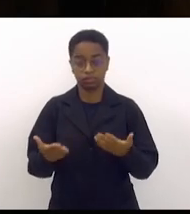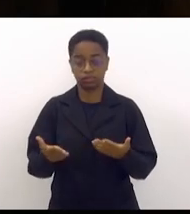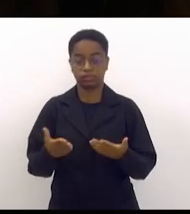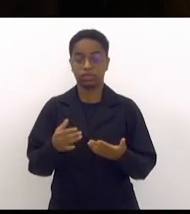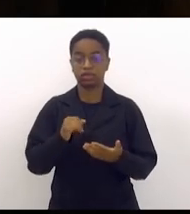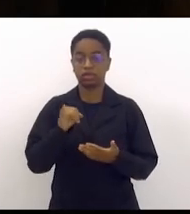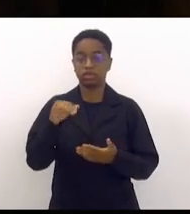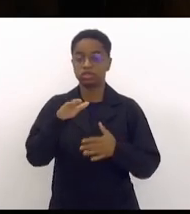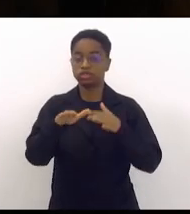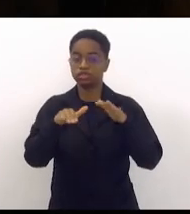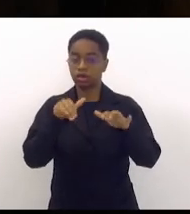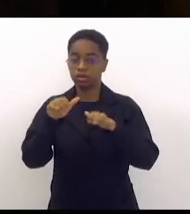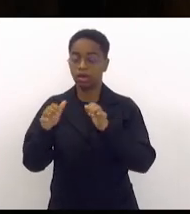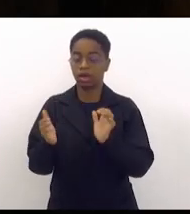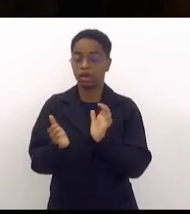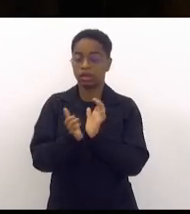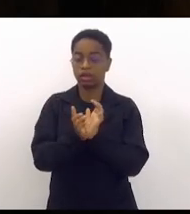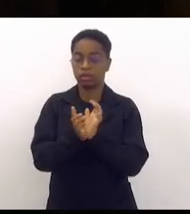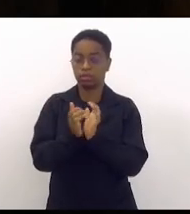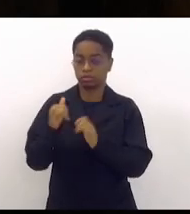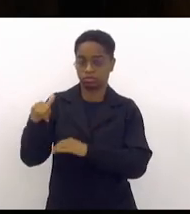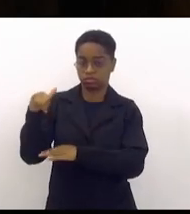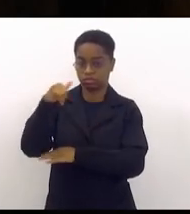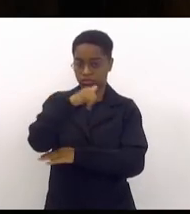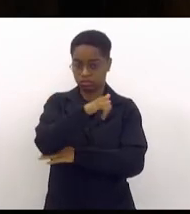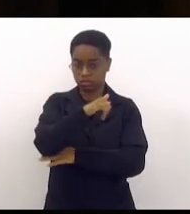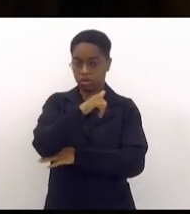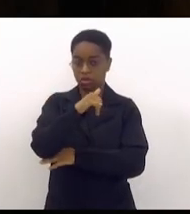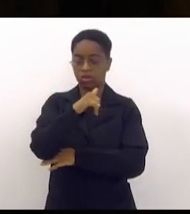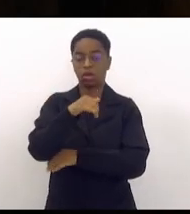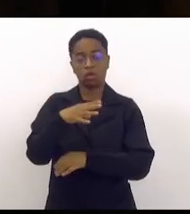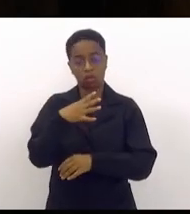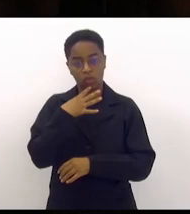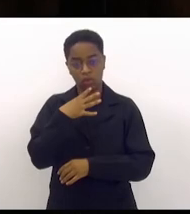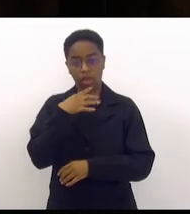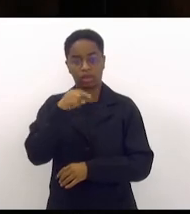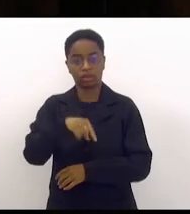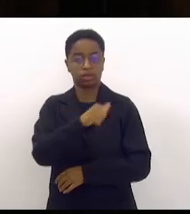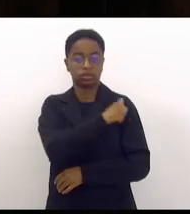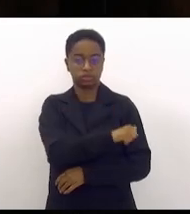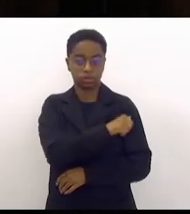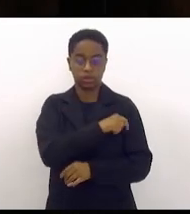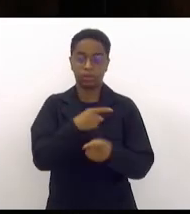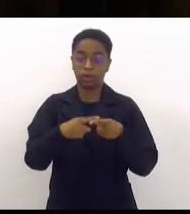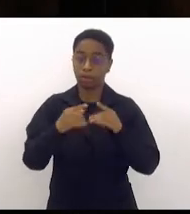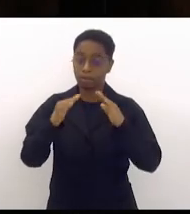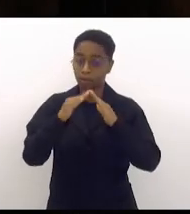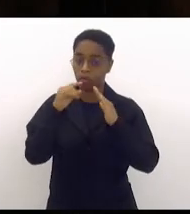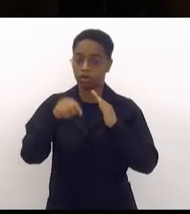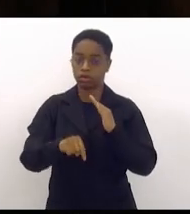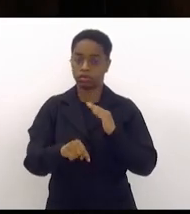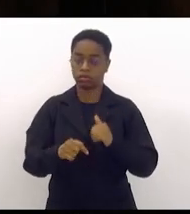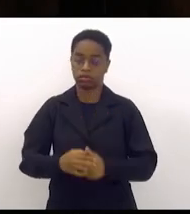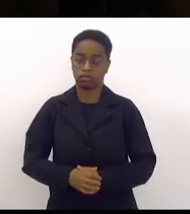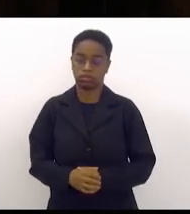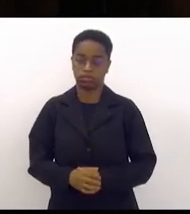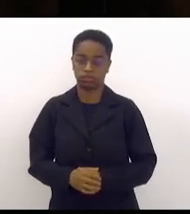os militares da aeronáutica eles conhecem o Rio de Janeiro porque aqui moram